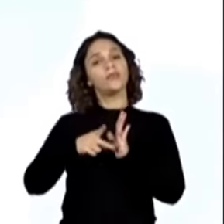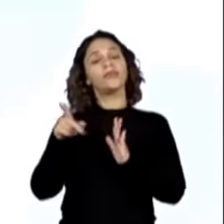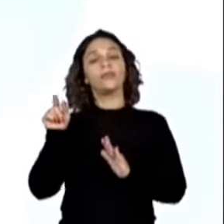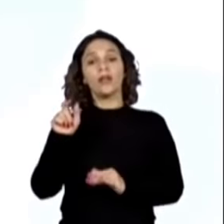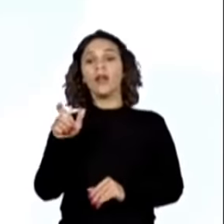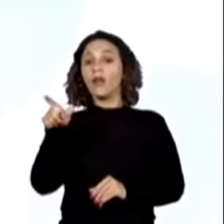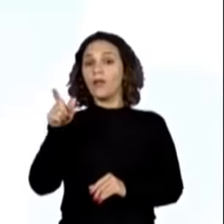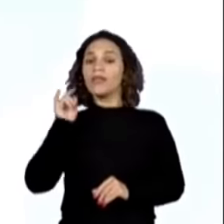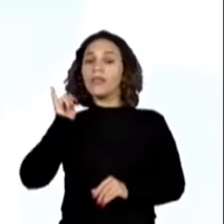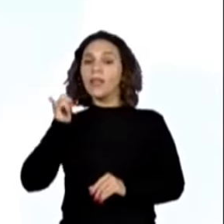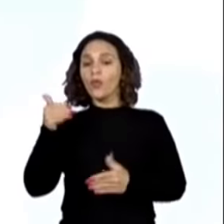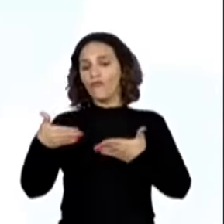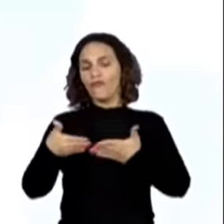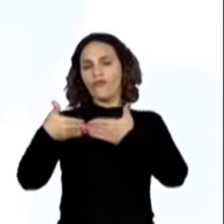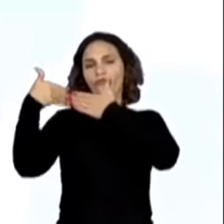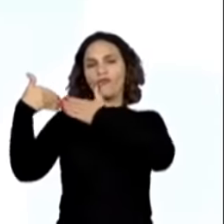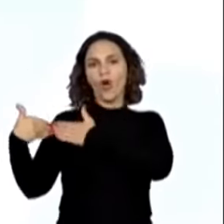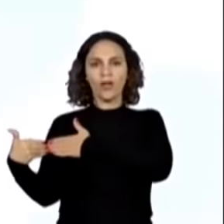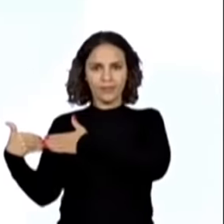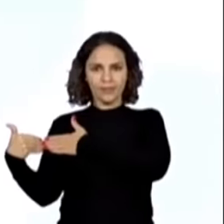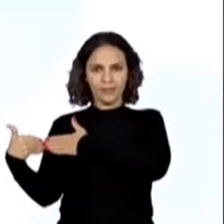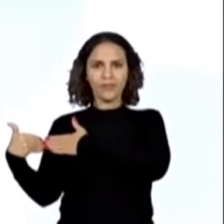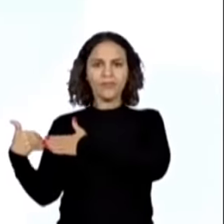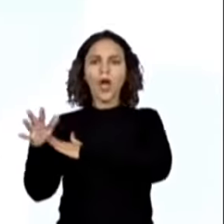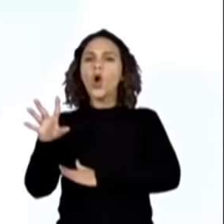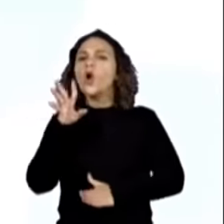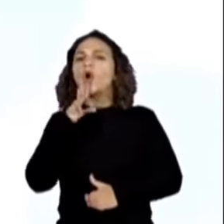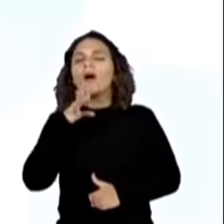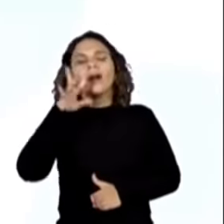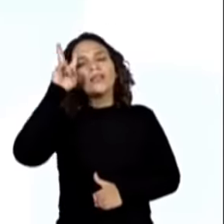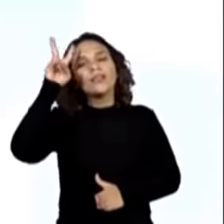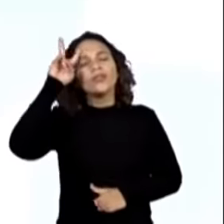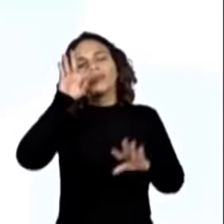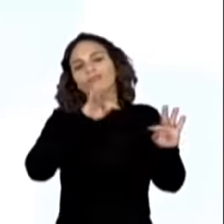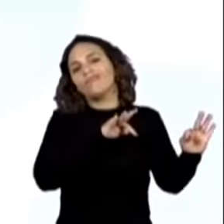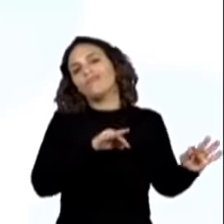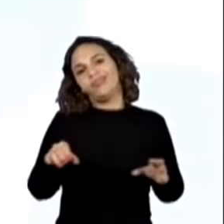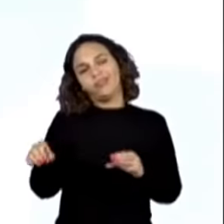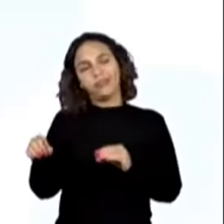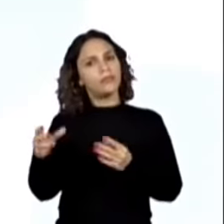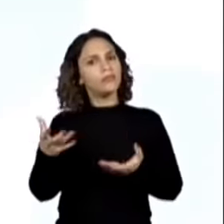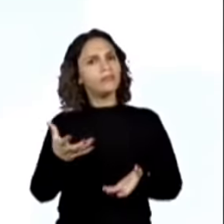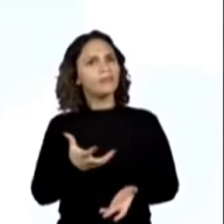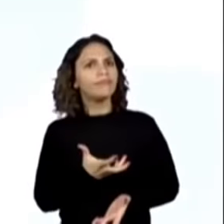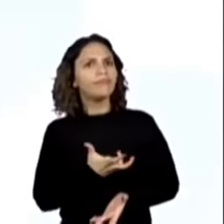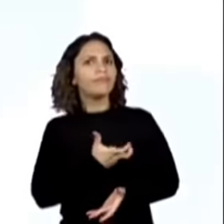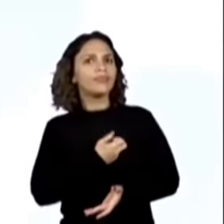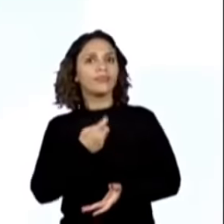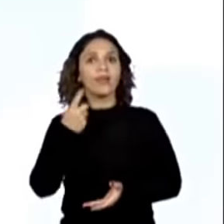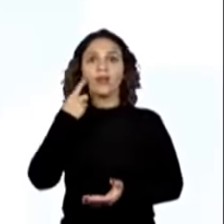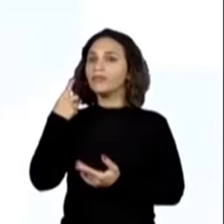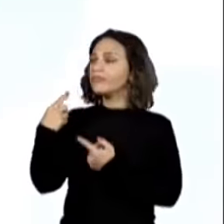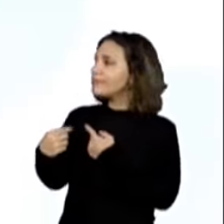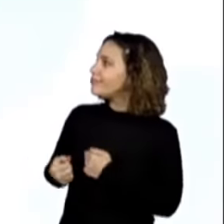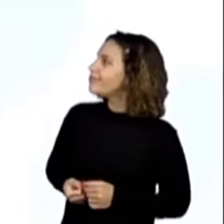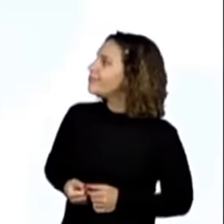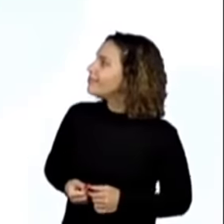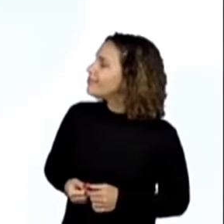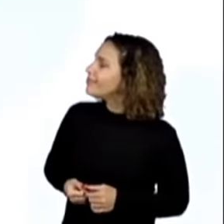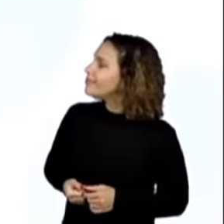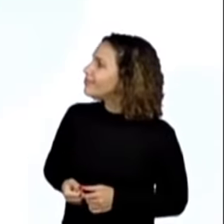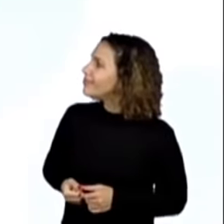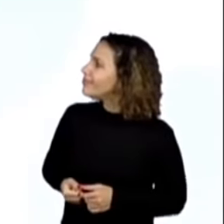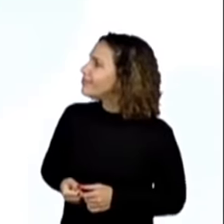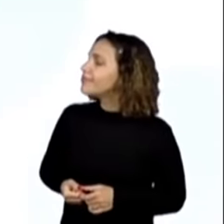Aqui, de repente, se viram diante de uma casinha, ó, aproximaram-se.